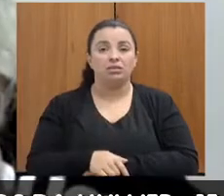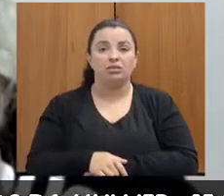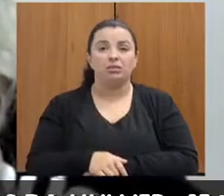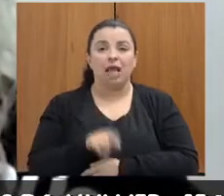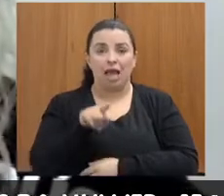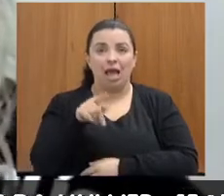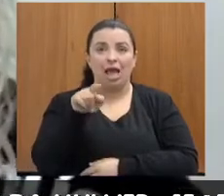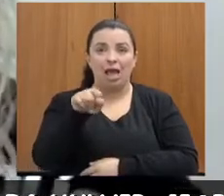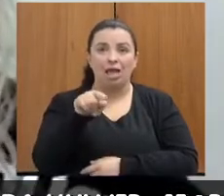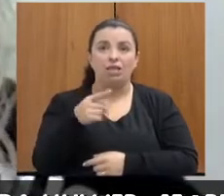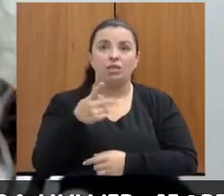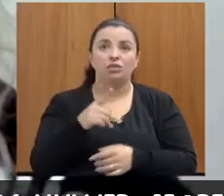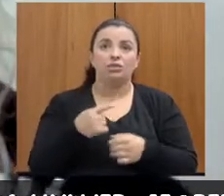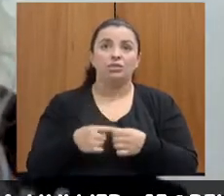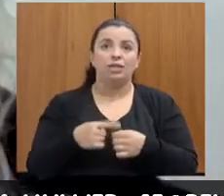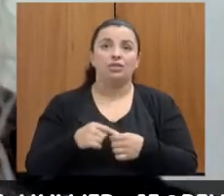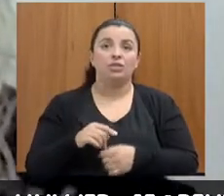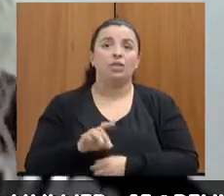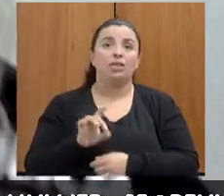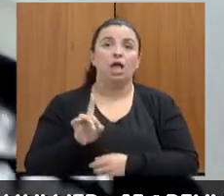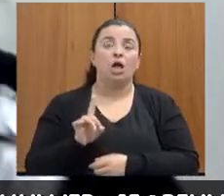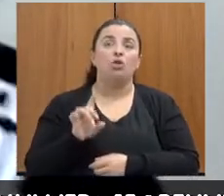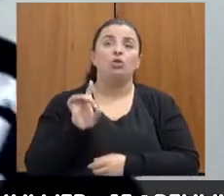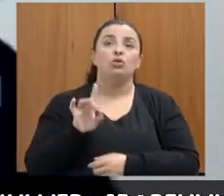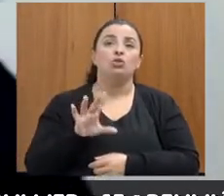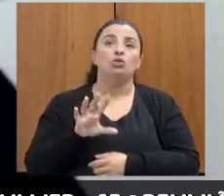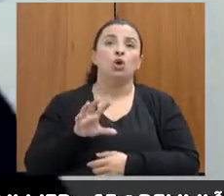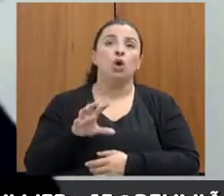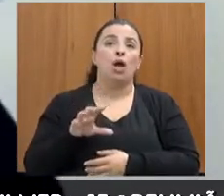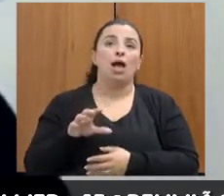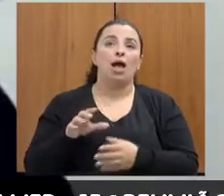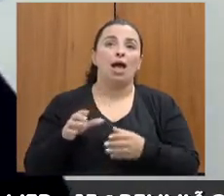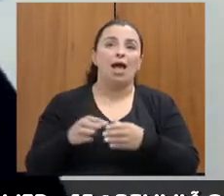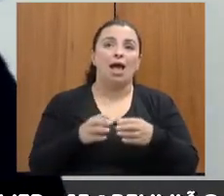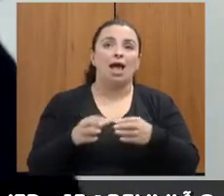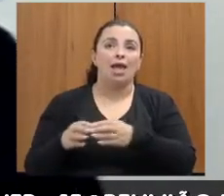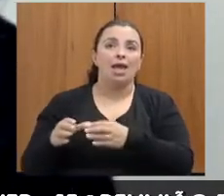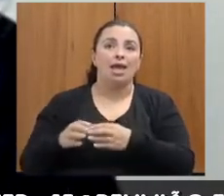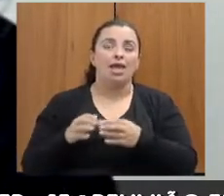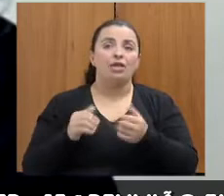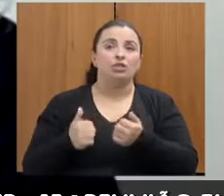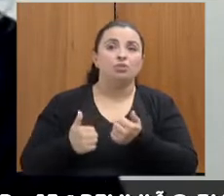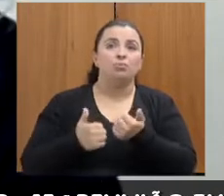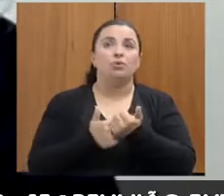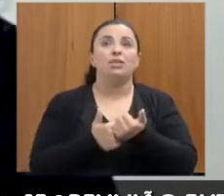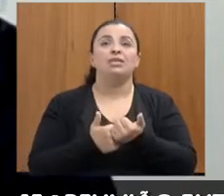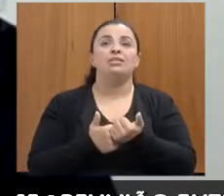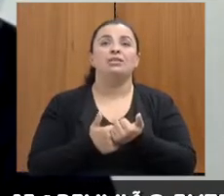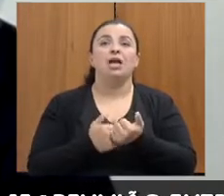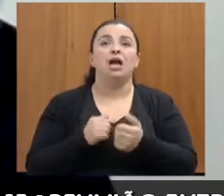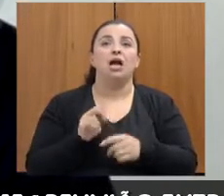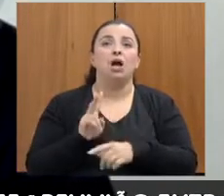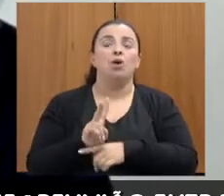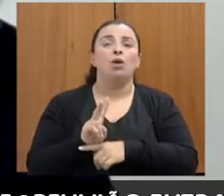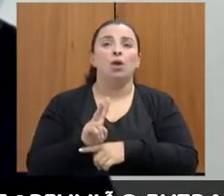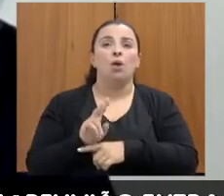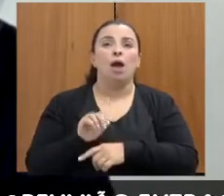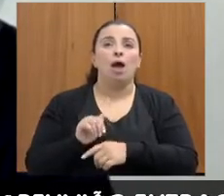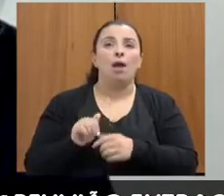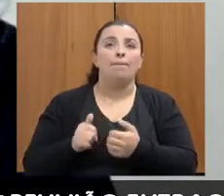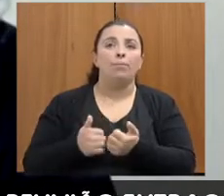formalizado, nós só temos a rede de proteção que a gente faz esse apoio para as vítimas de violência doméstica,